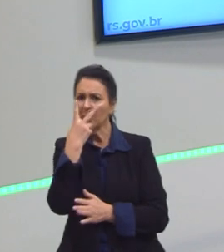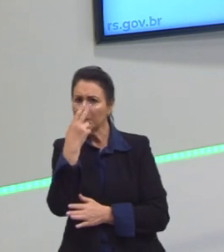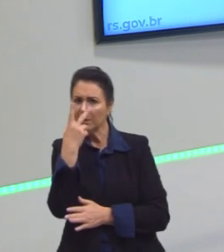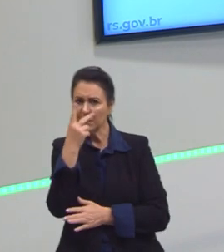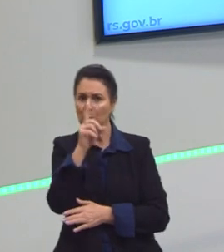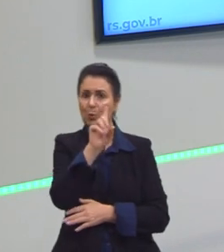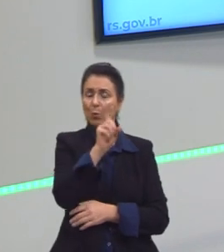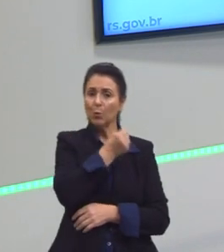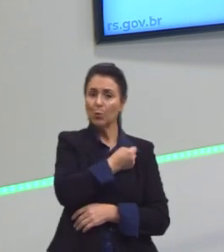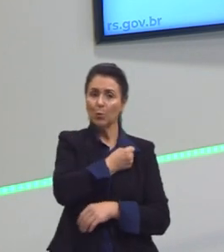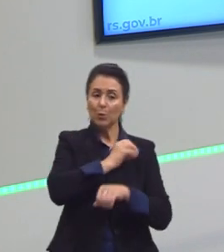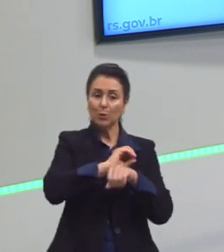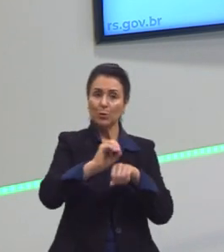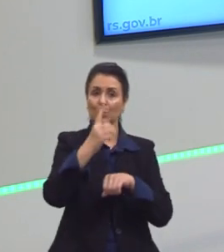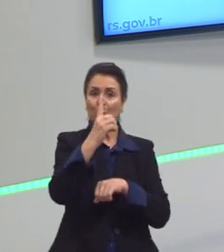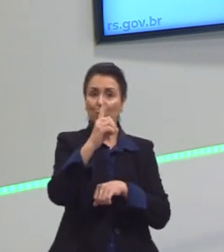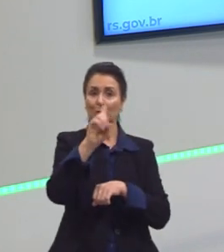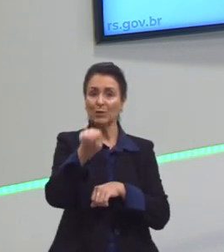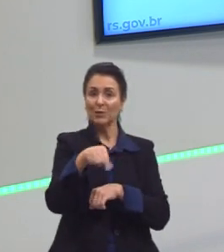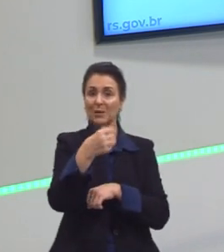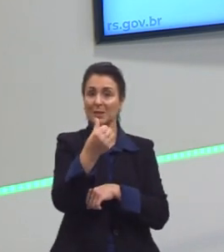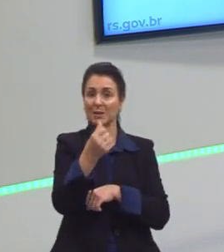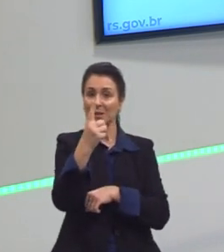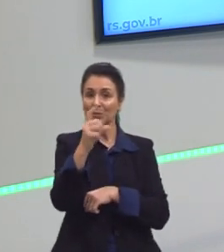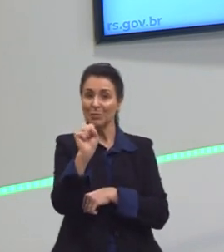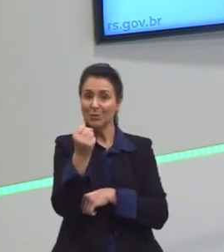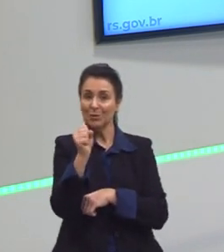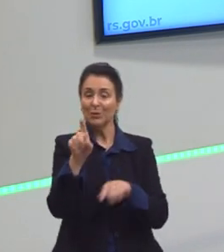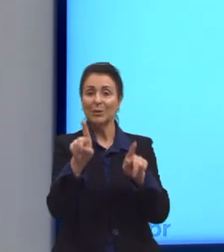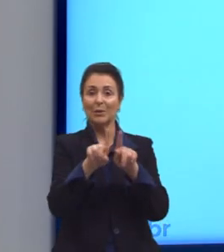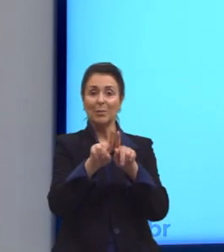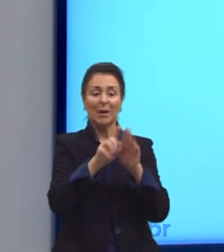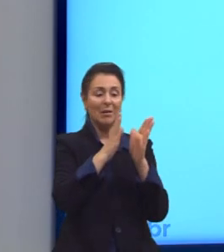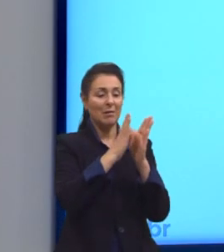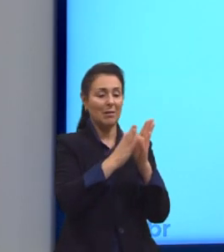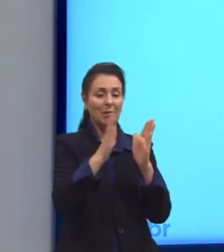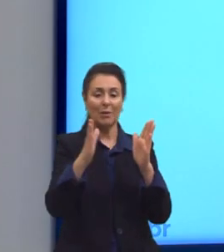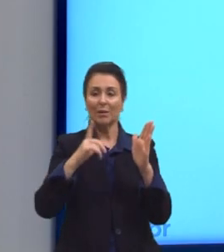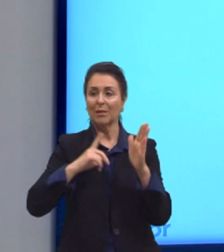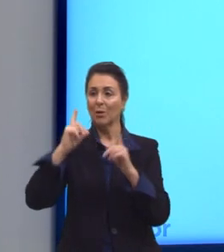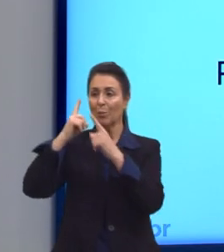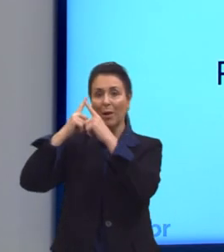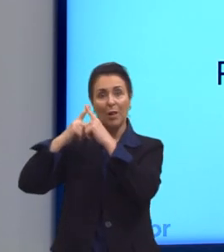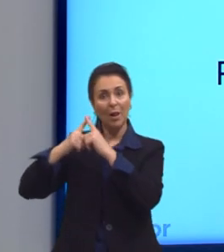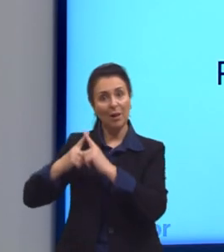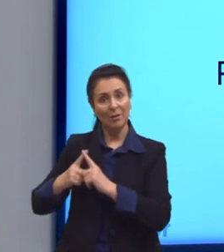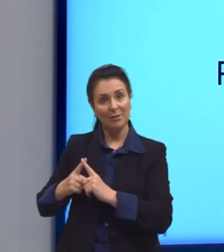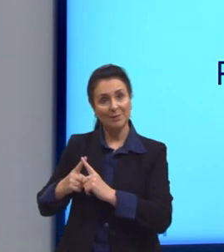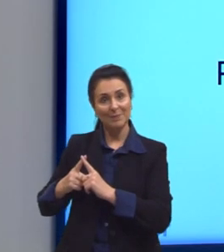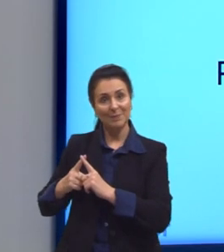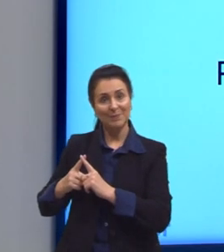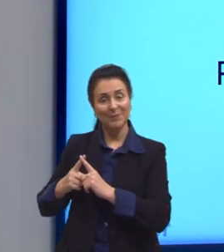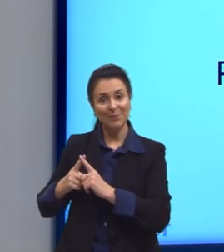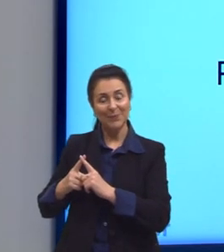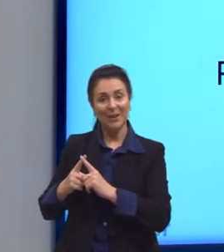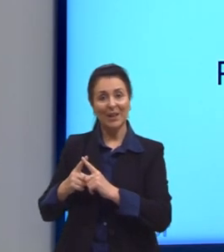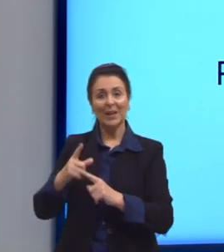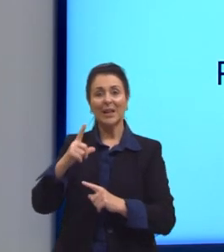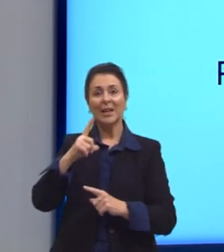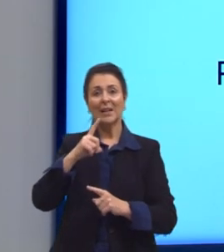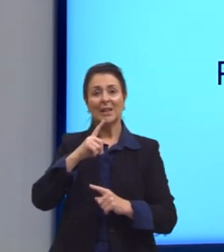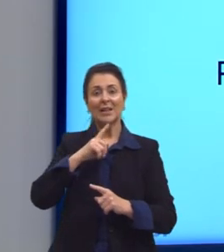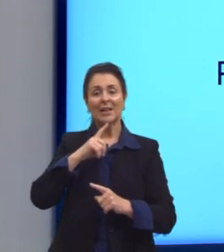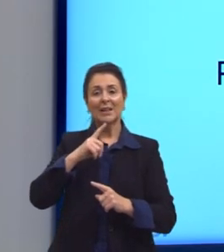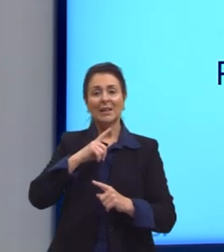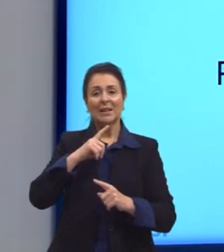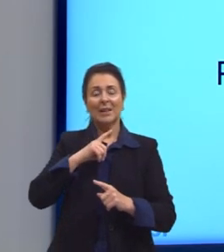,618. E também essa sequência, ela tem uma lógica. Aqui, eu coloquei